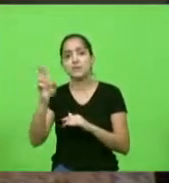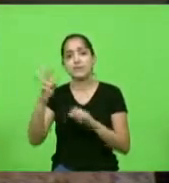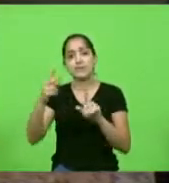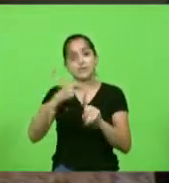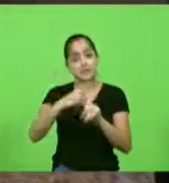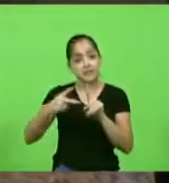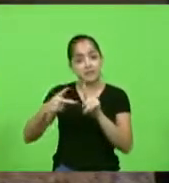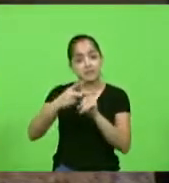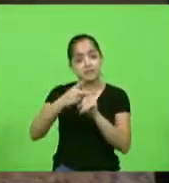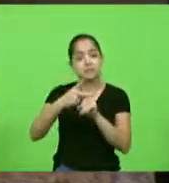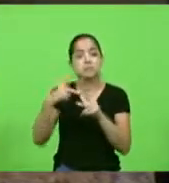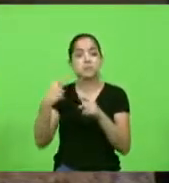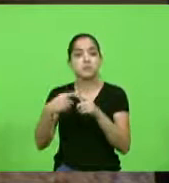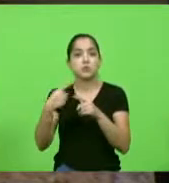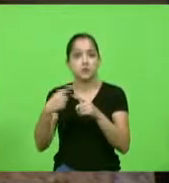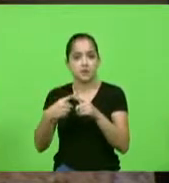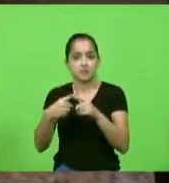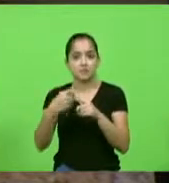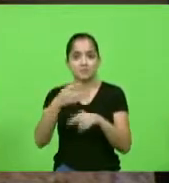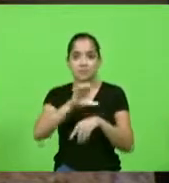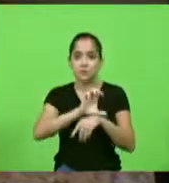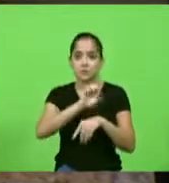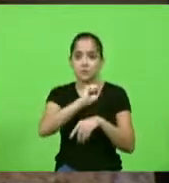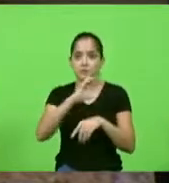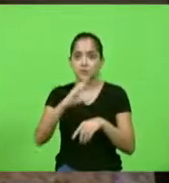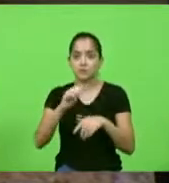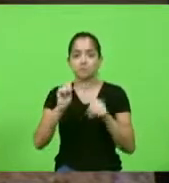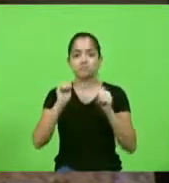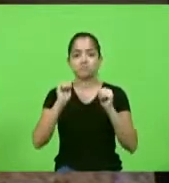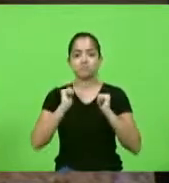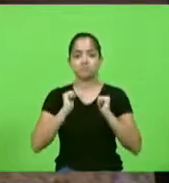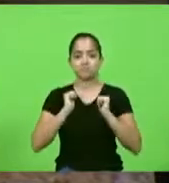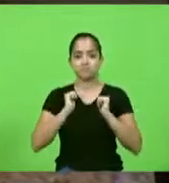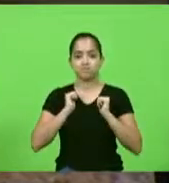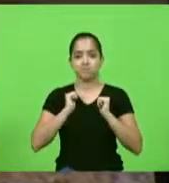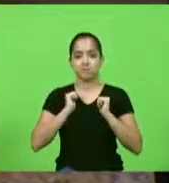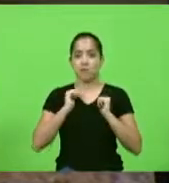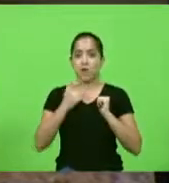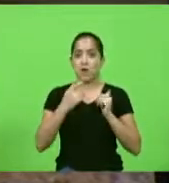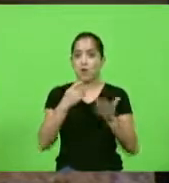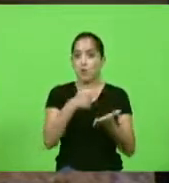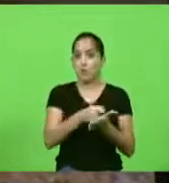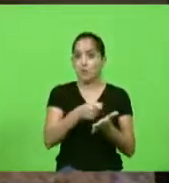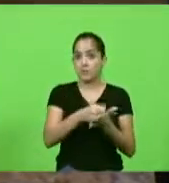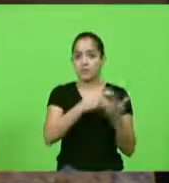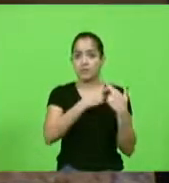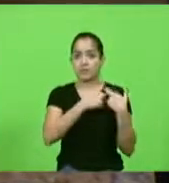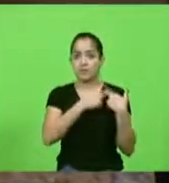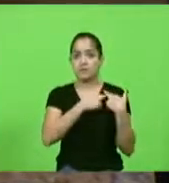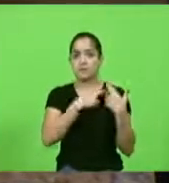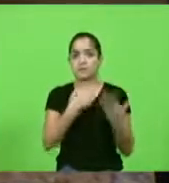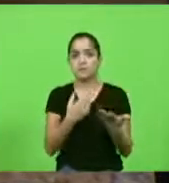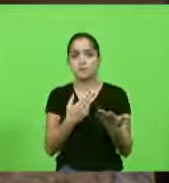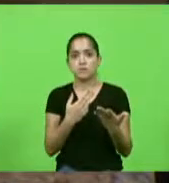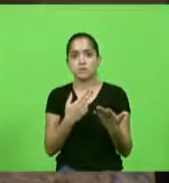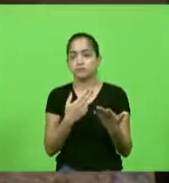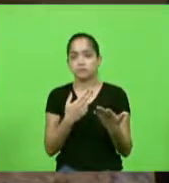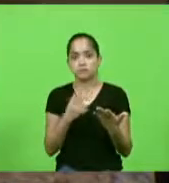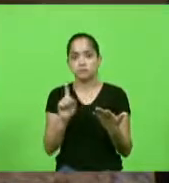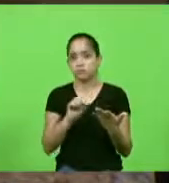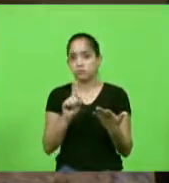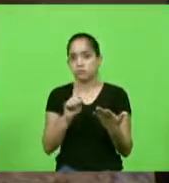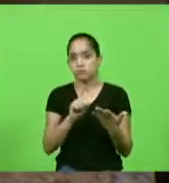déficit porque Santa Catarina foi omissa na sua obrigação de reformar Santa Catarina não foi